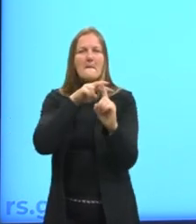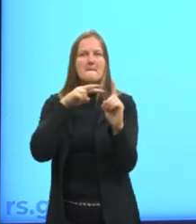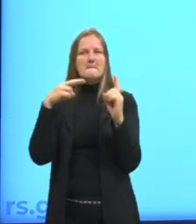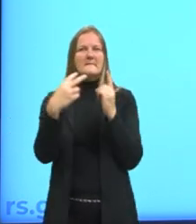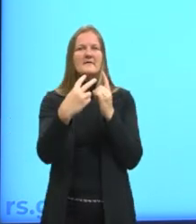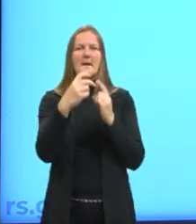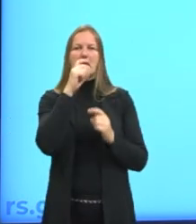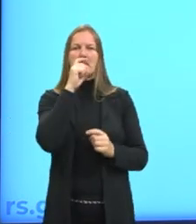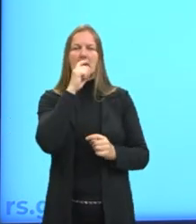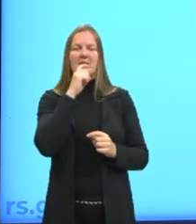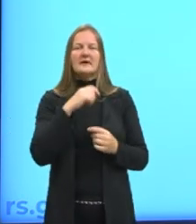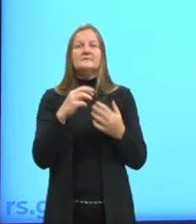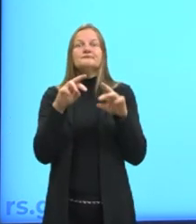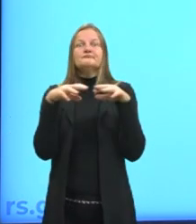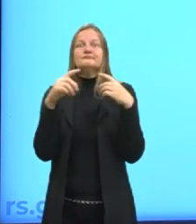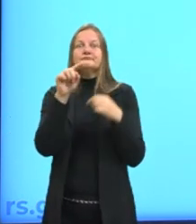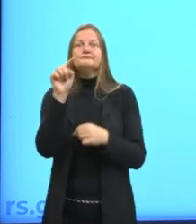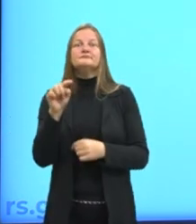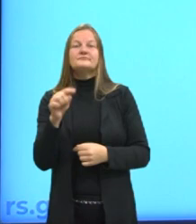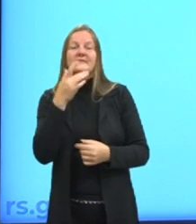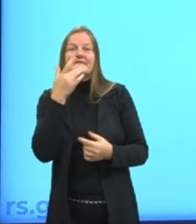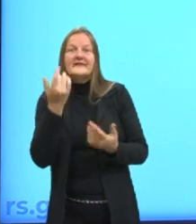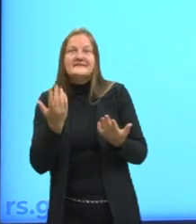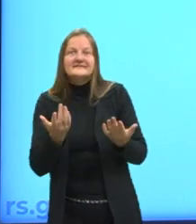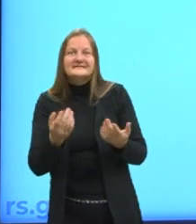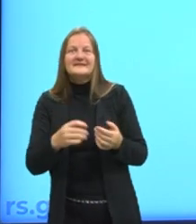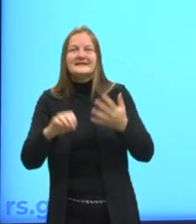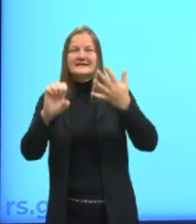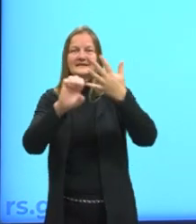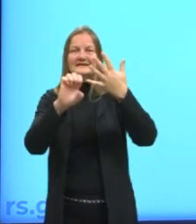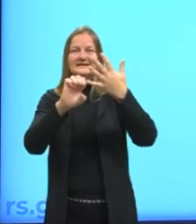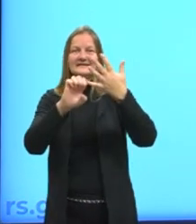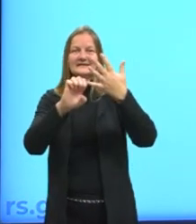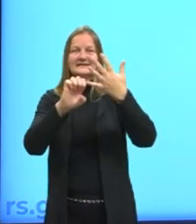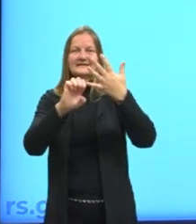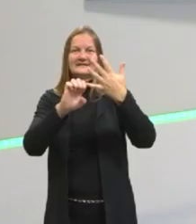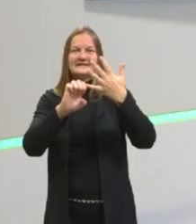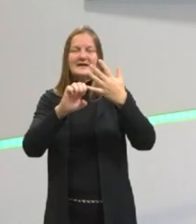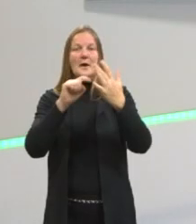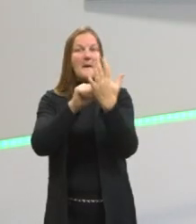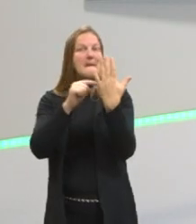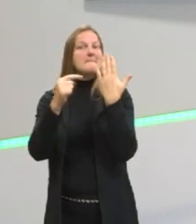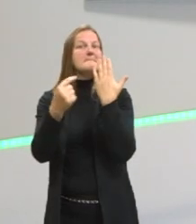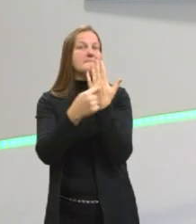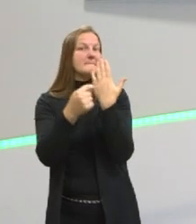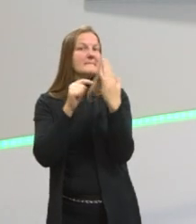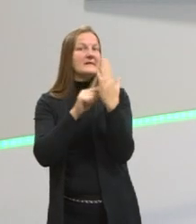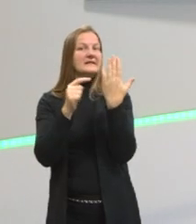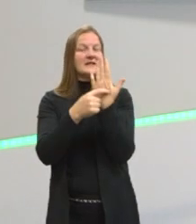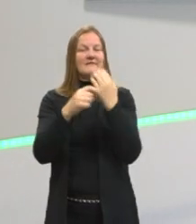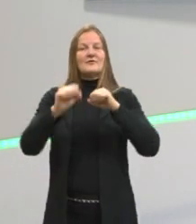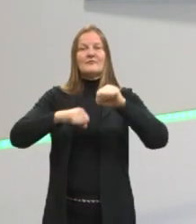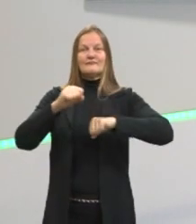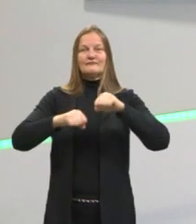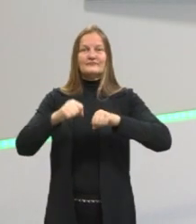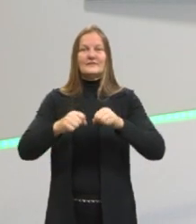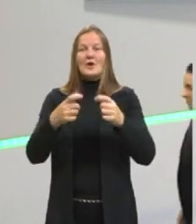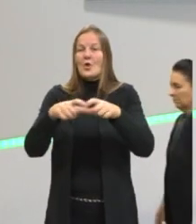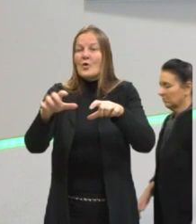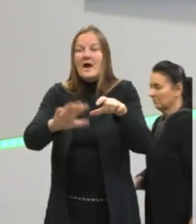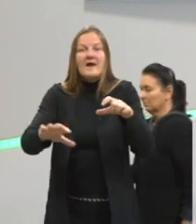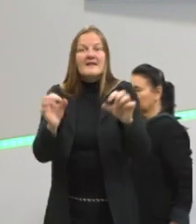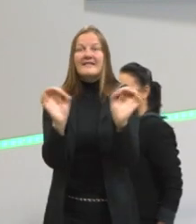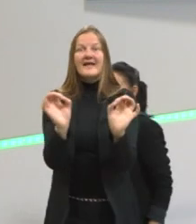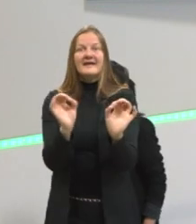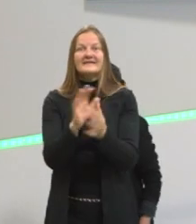Essa é bem fácil, né gente? É a letra E. Essa metáfora entre andar de bicicleta sem sair